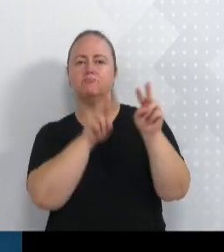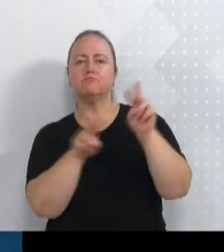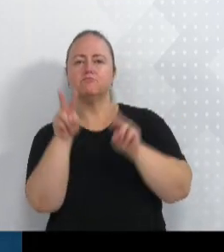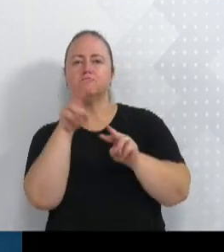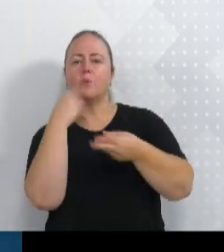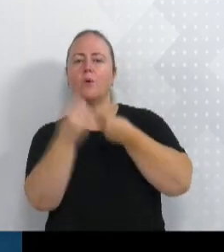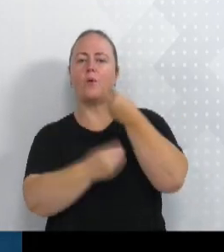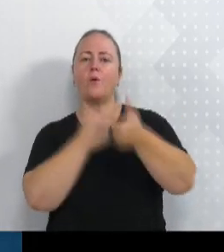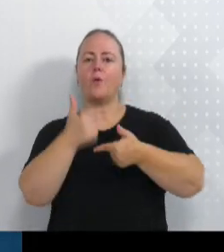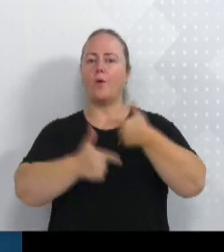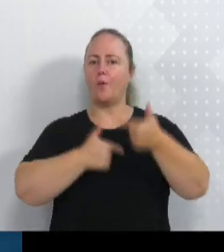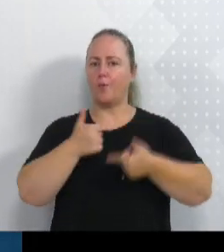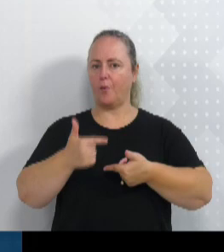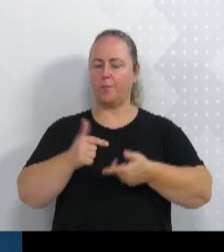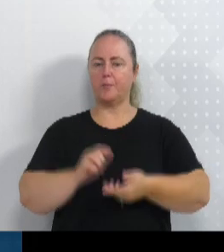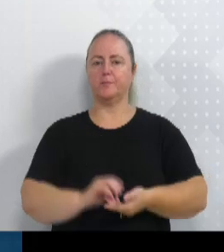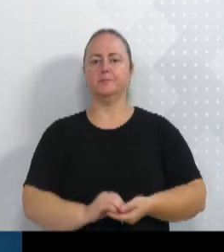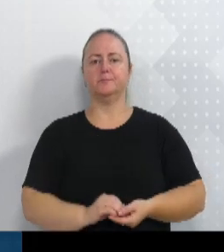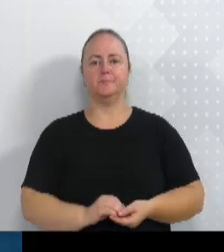trabalhos.